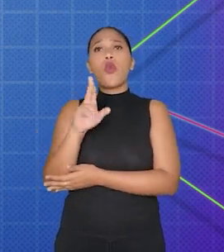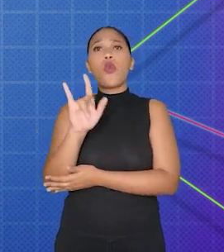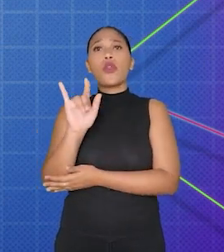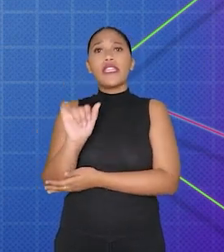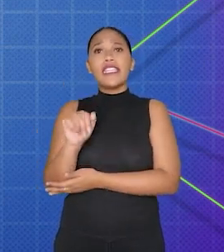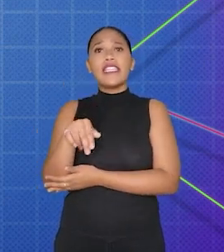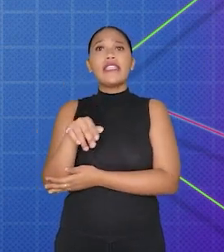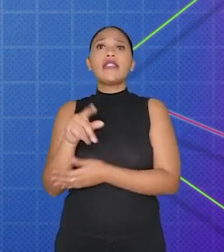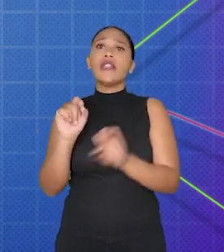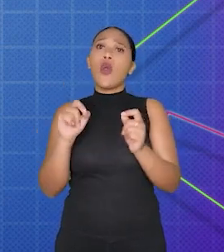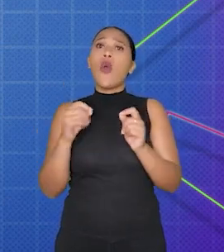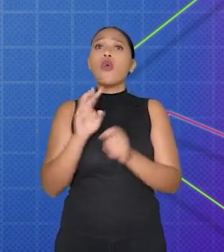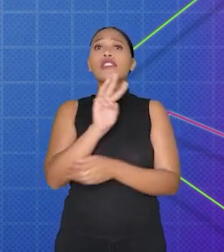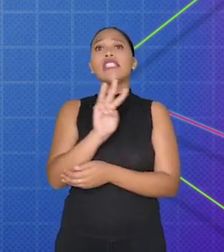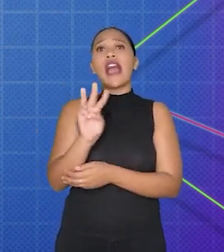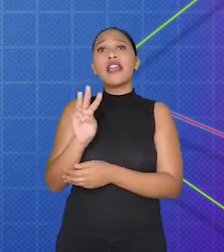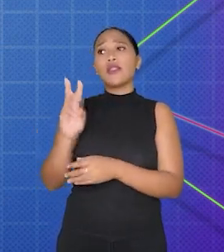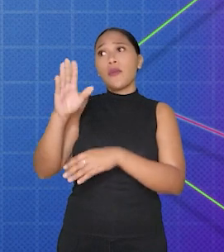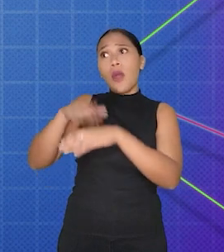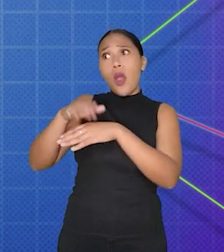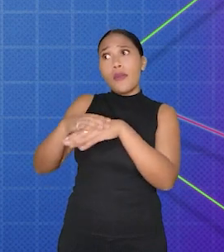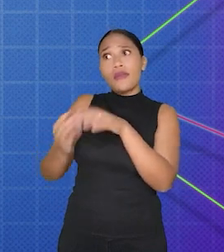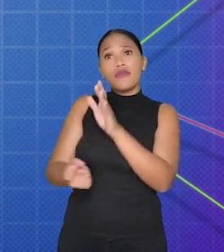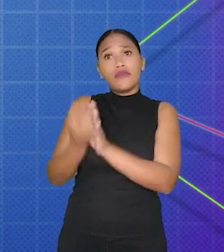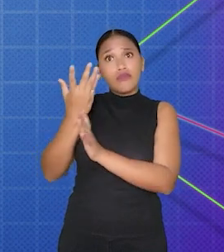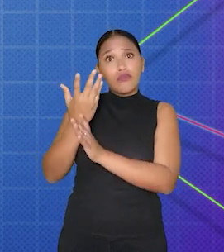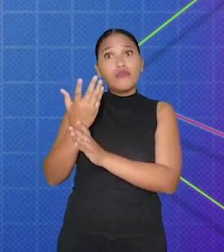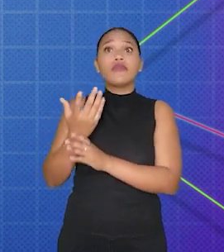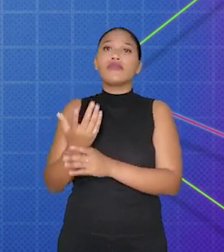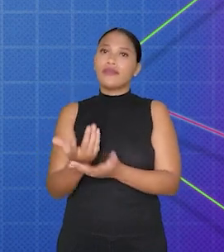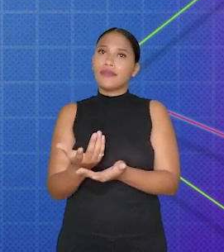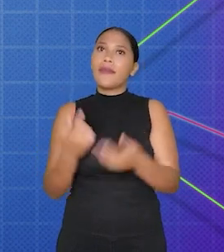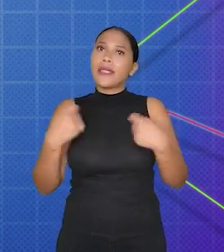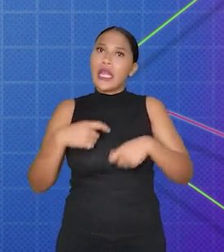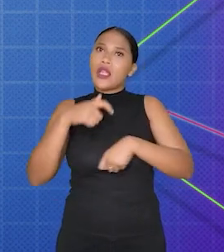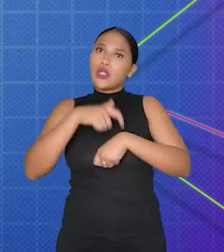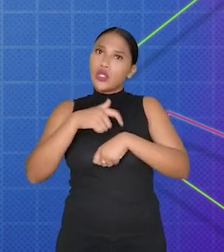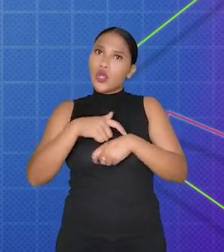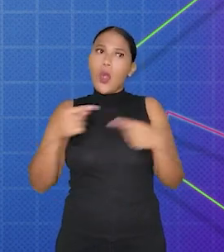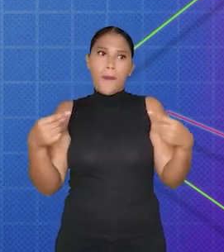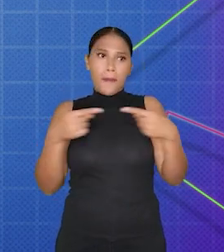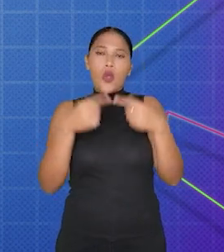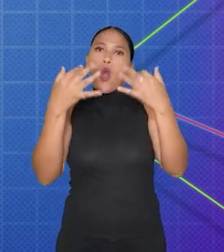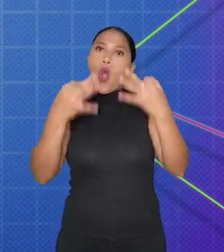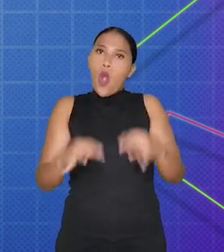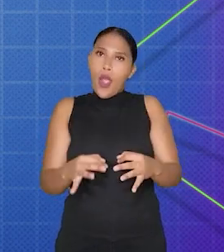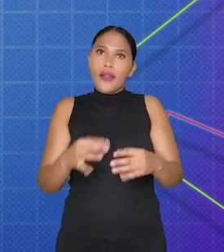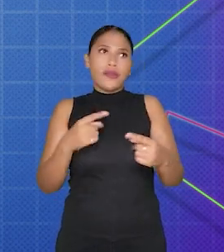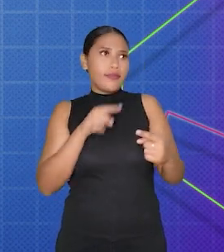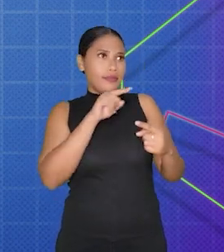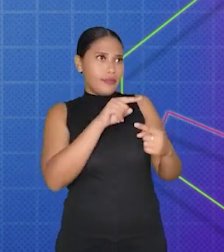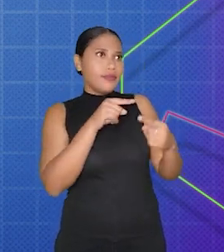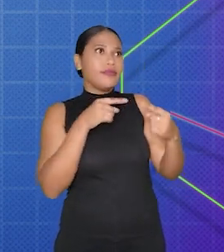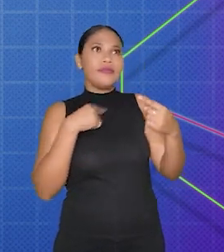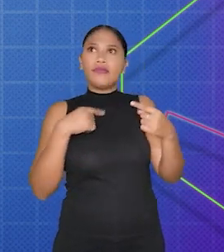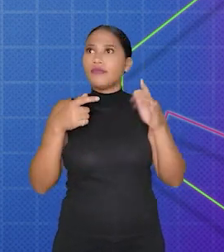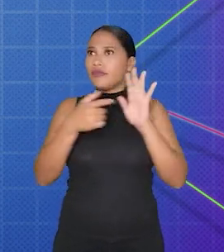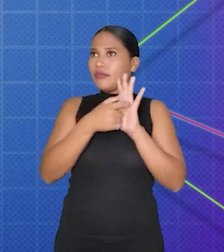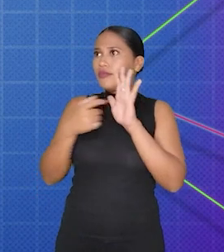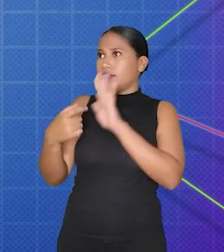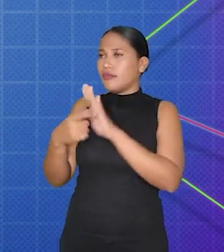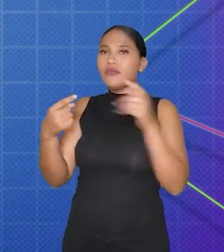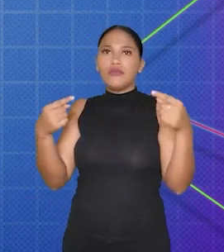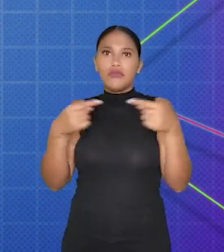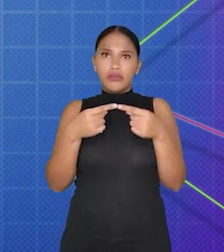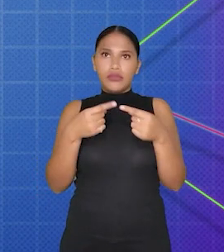fórum do Construct 2 ou no site do desenvolvedor. Certifique-se de baixar a versão correta do plugin para a versão do Construct 2 que